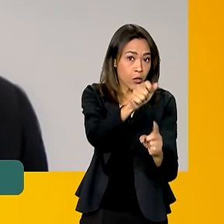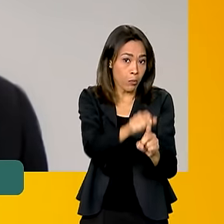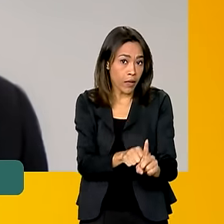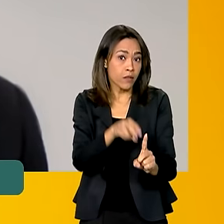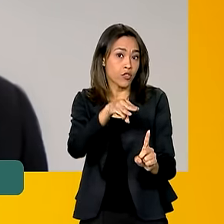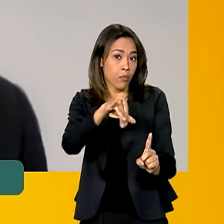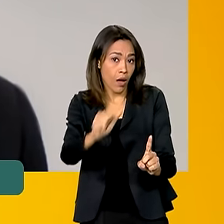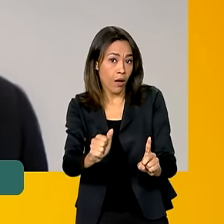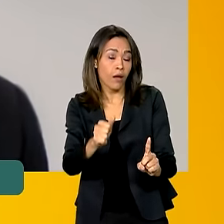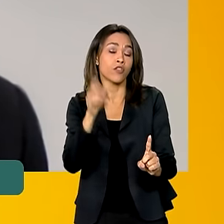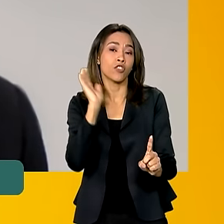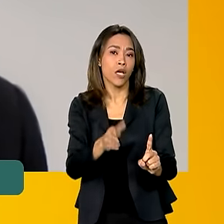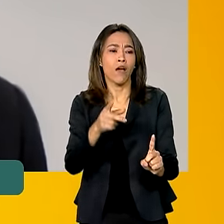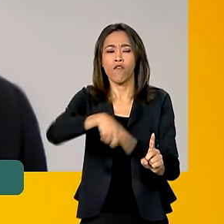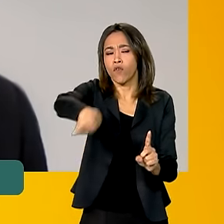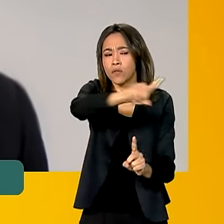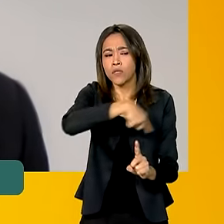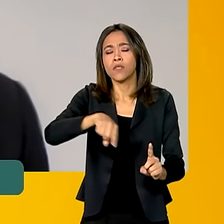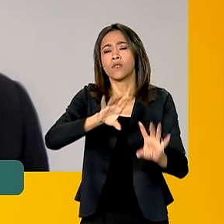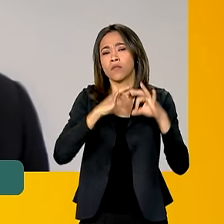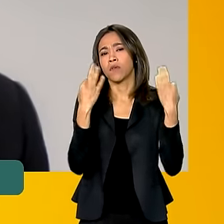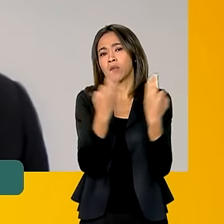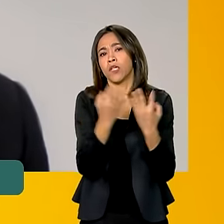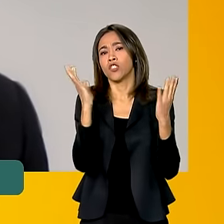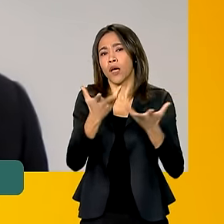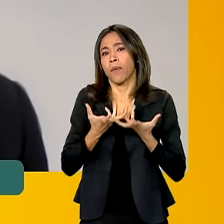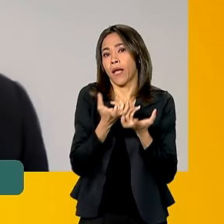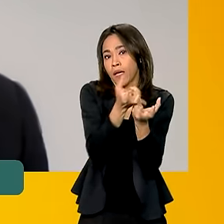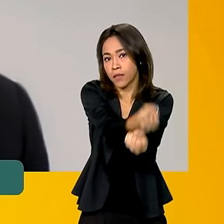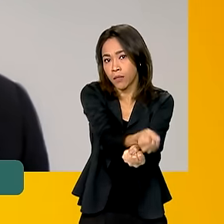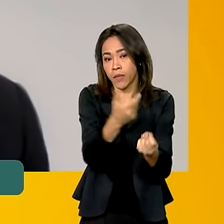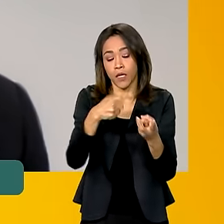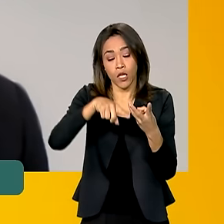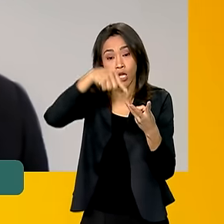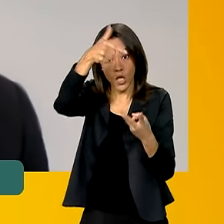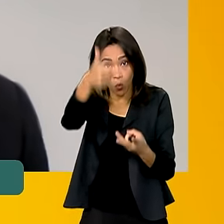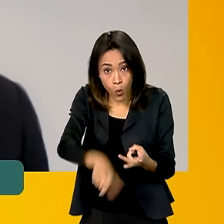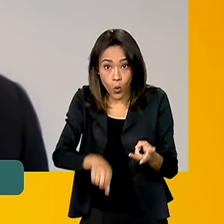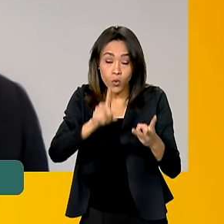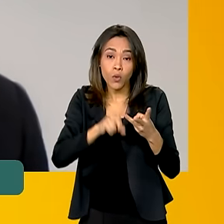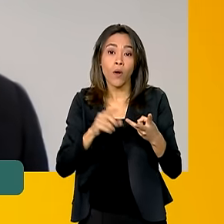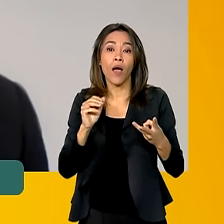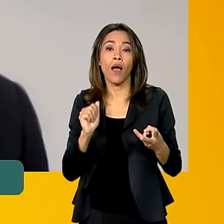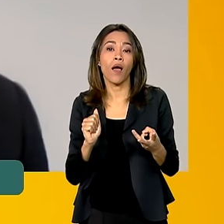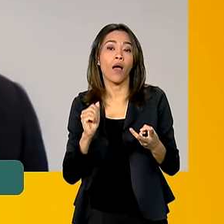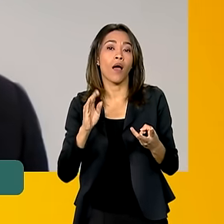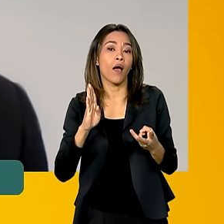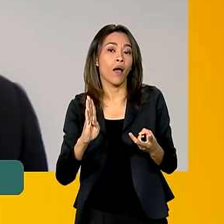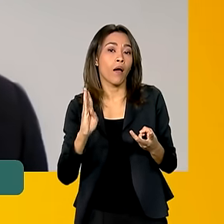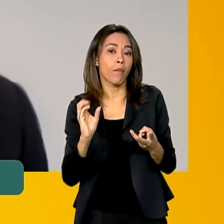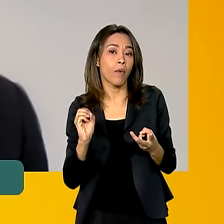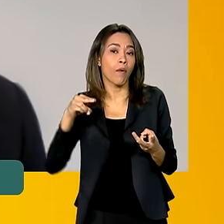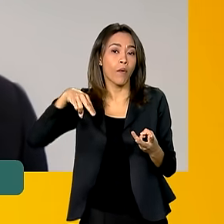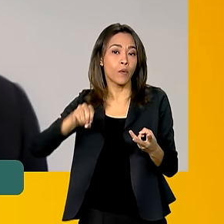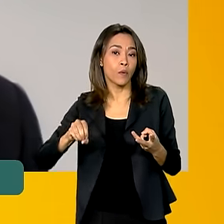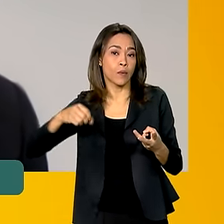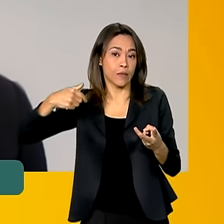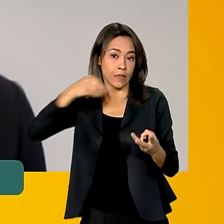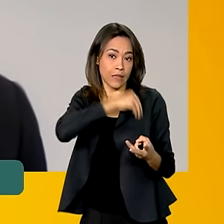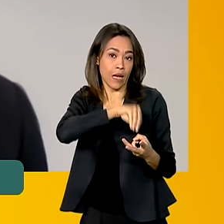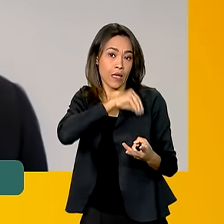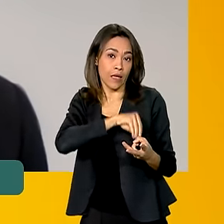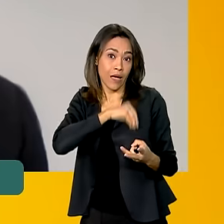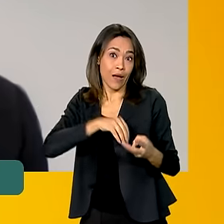todas as famílias já podendo receber. E também o abono, que temos um escalonamento por mês de